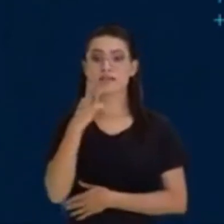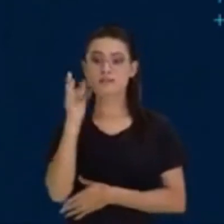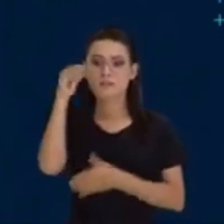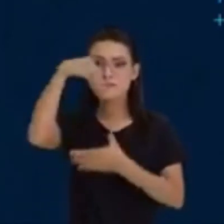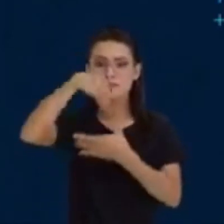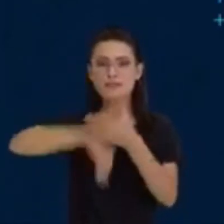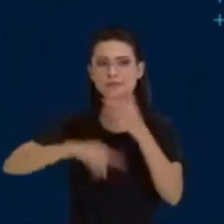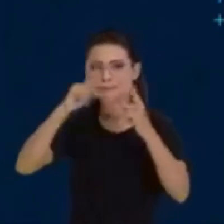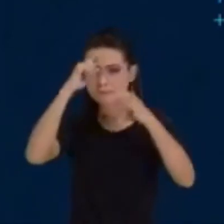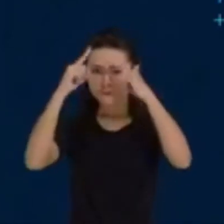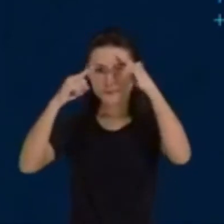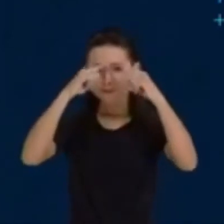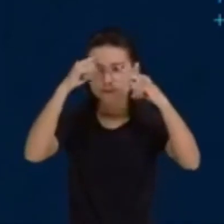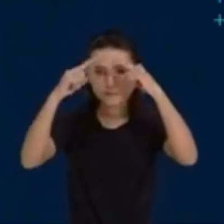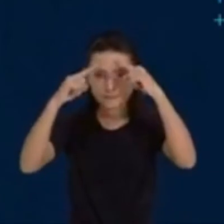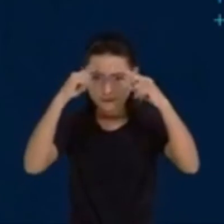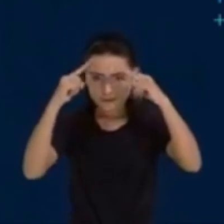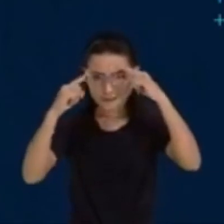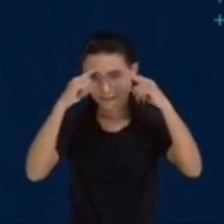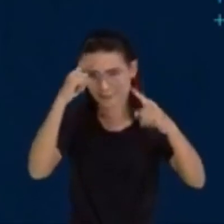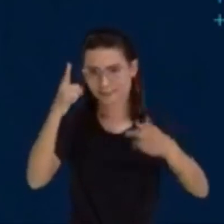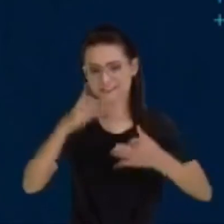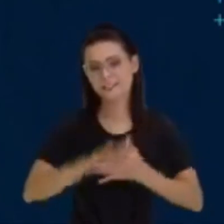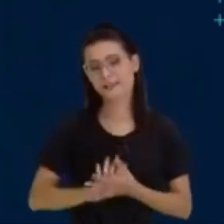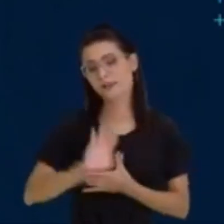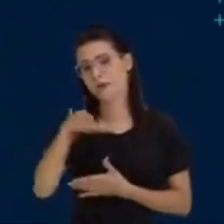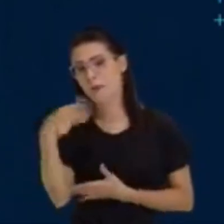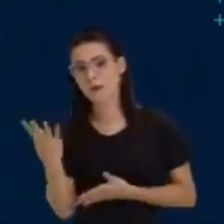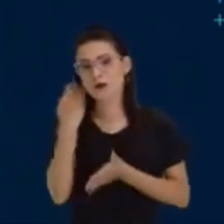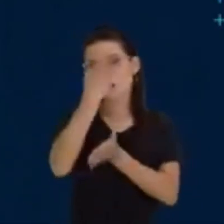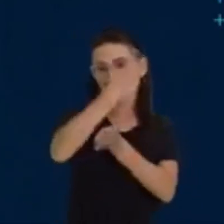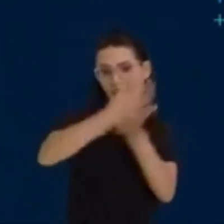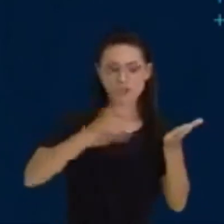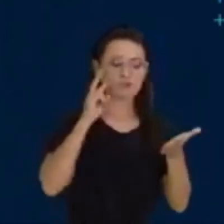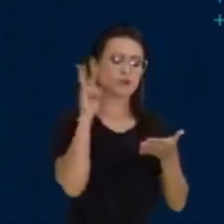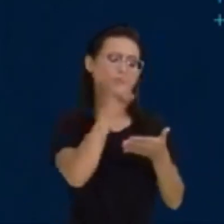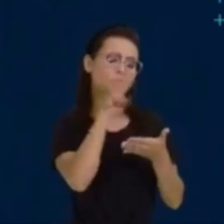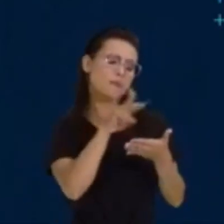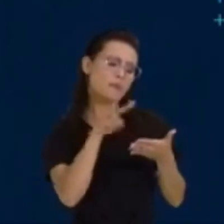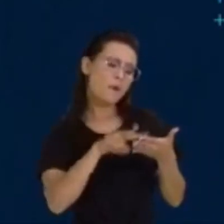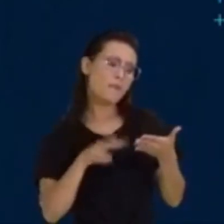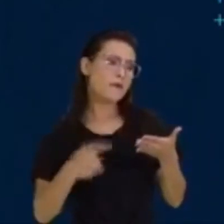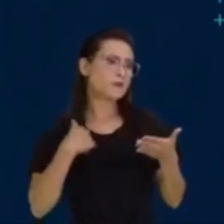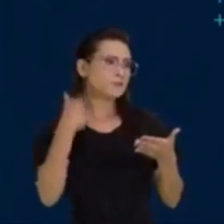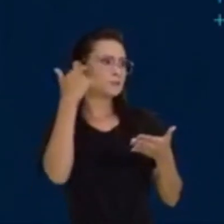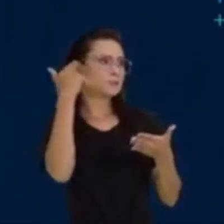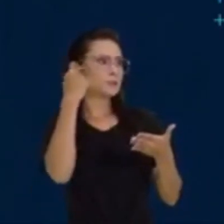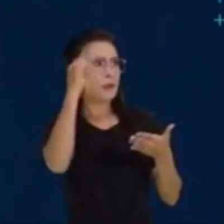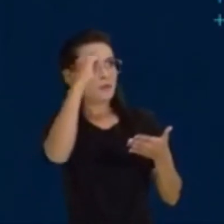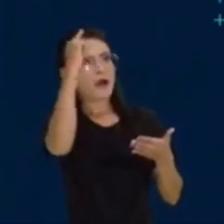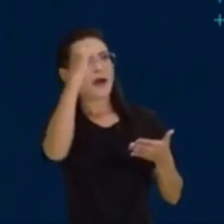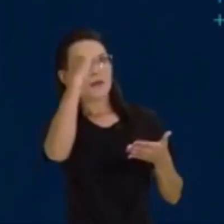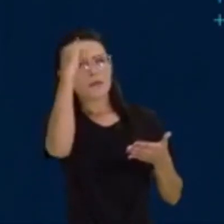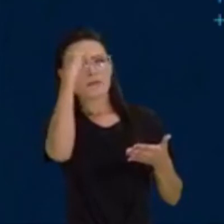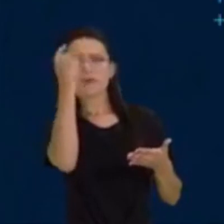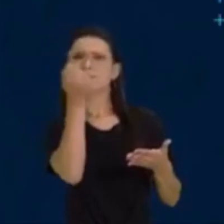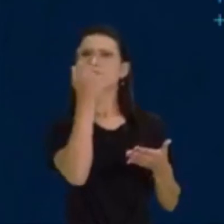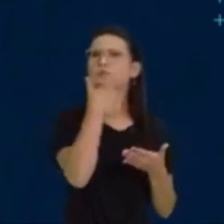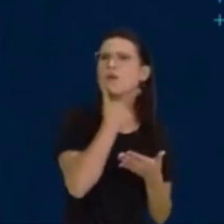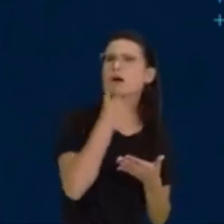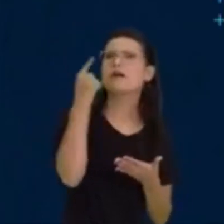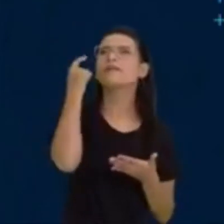levantando algumas hipóteses. Quando nós lemos um texto, nós podemos fazer isso e devemos fazer isso. Levantar hipóteses,